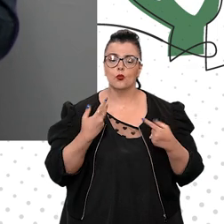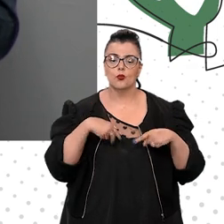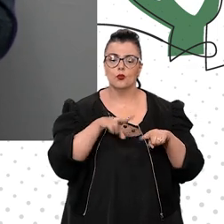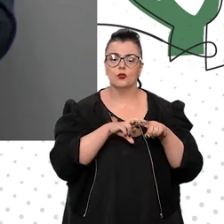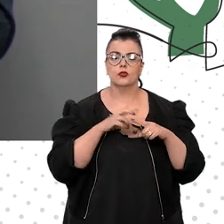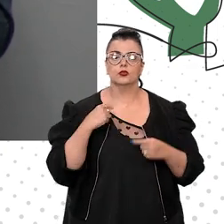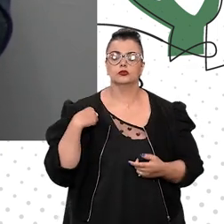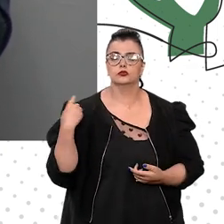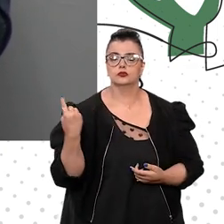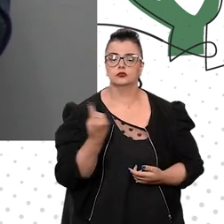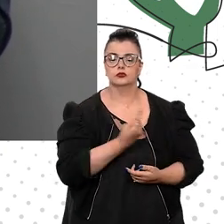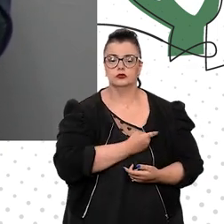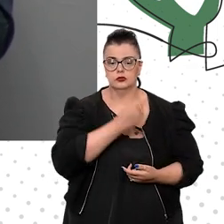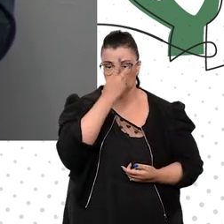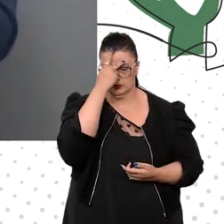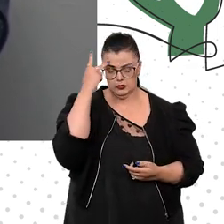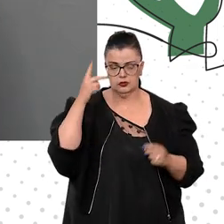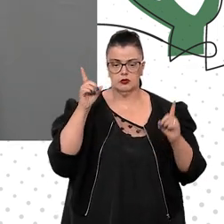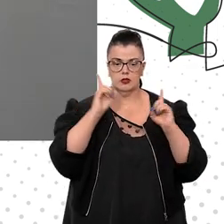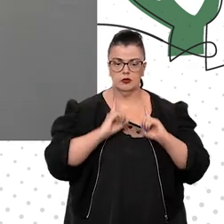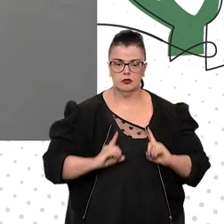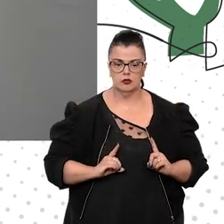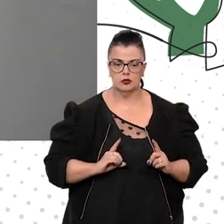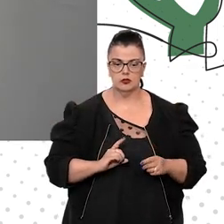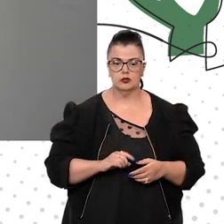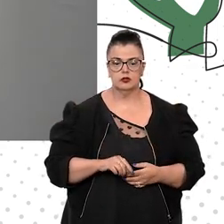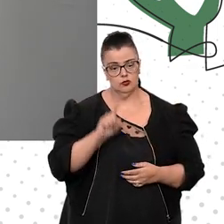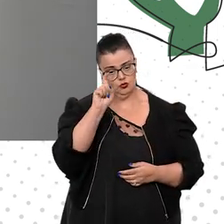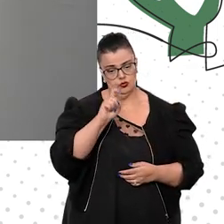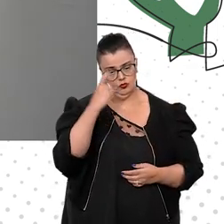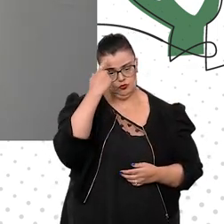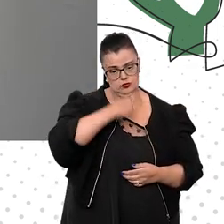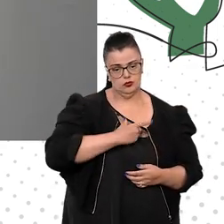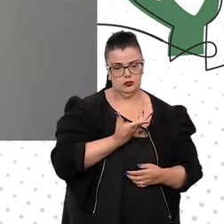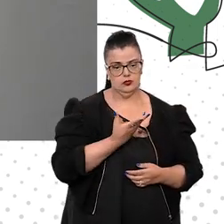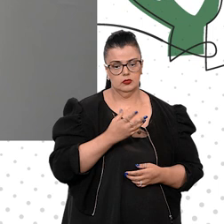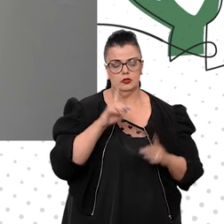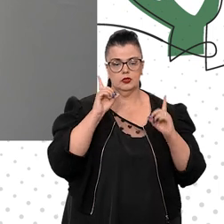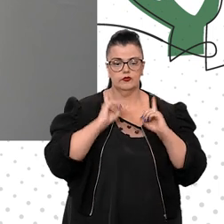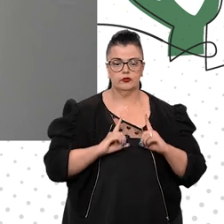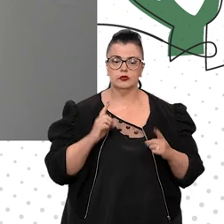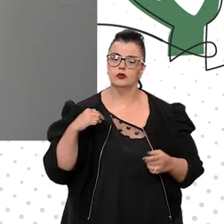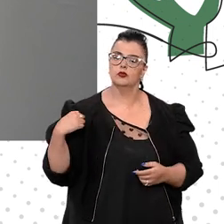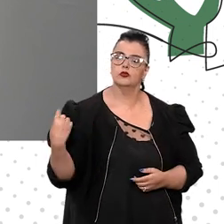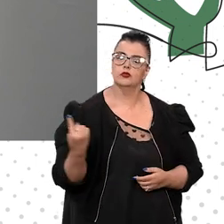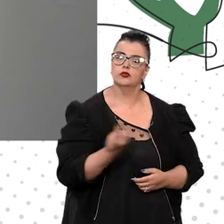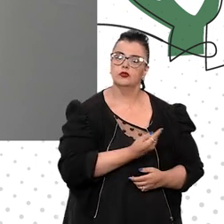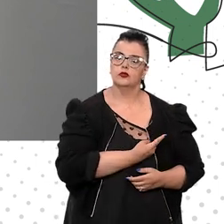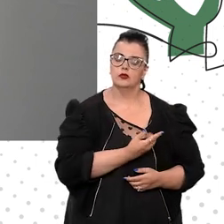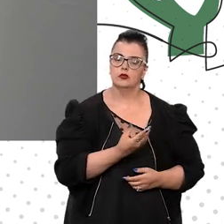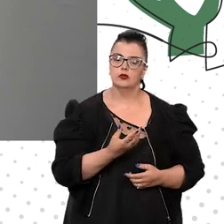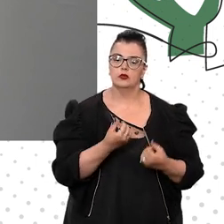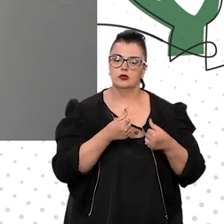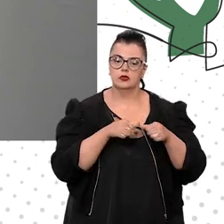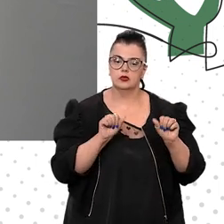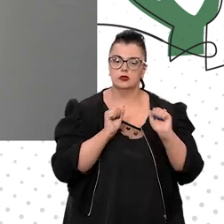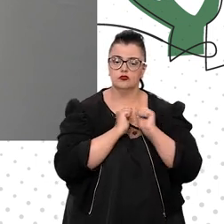nós, pessoas com deficiência, sou uma delas, nós estamos presentes